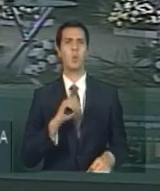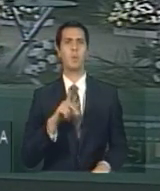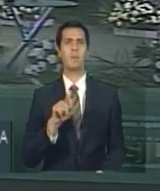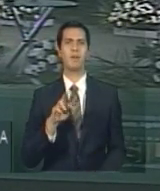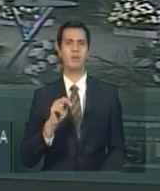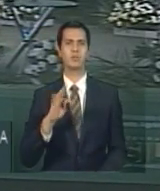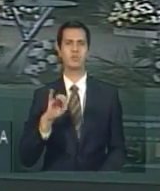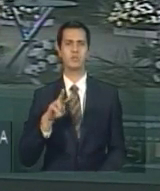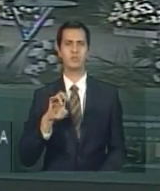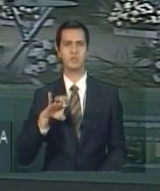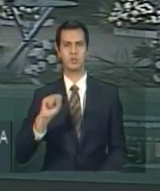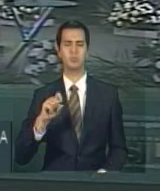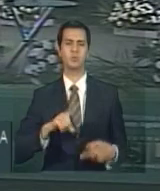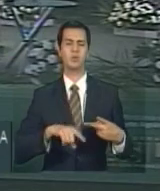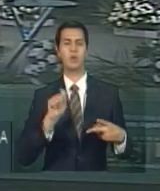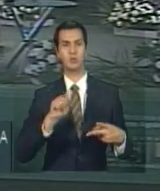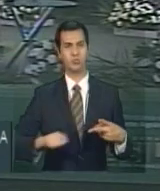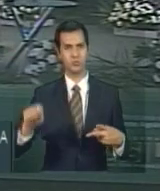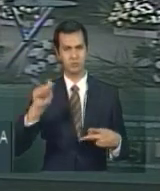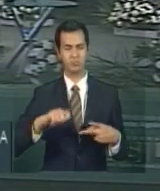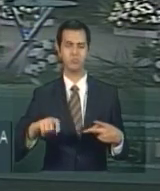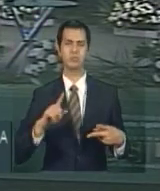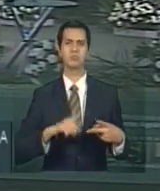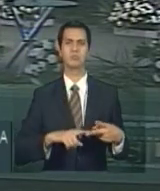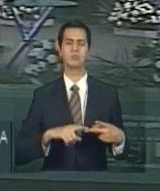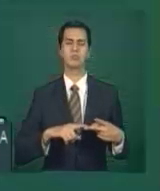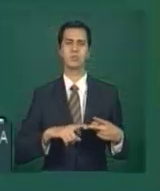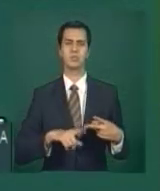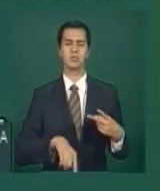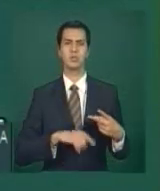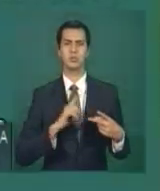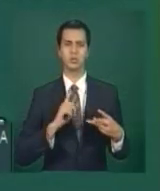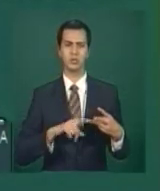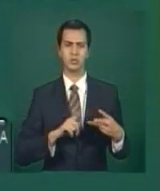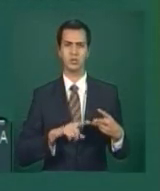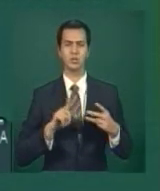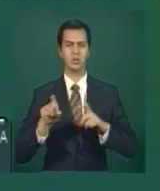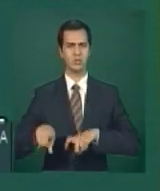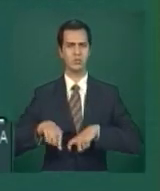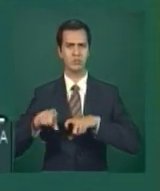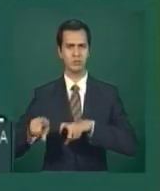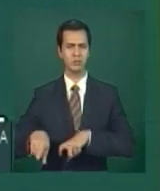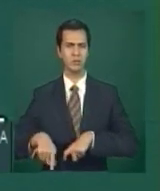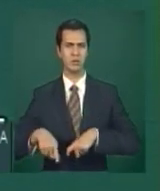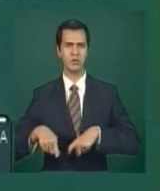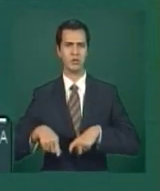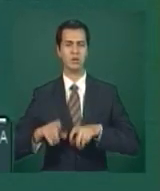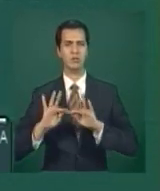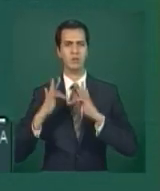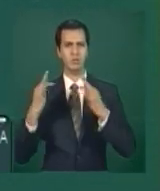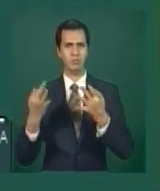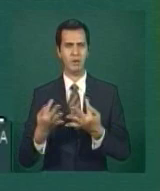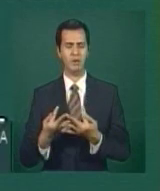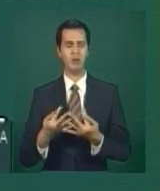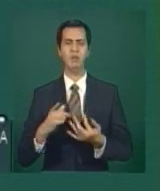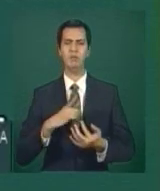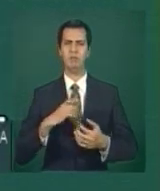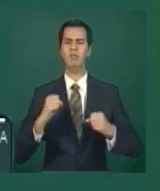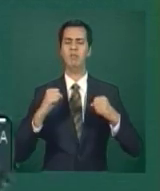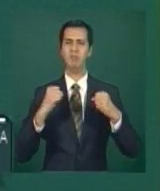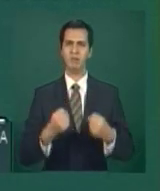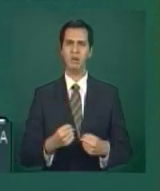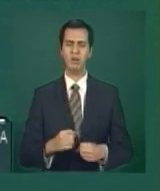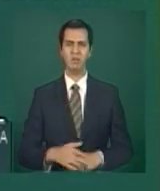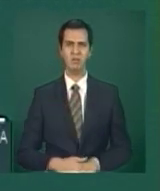associativismo e nas formas de agricultura familiar que,